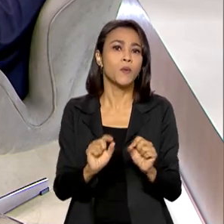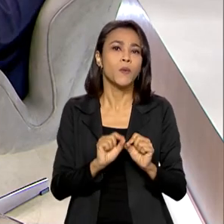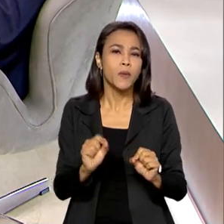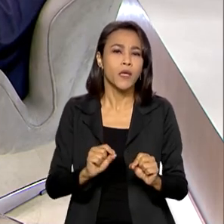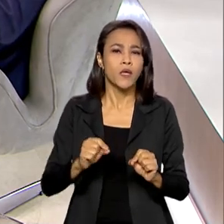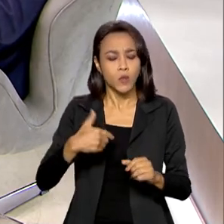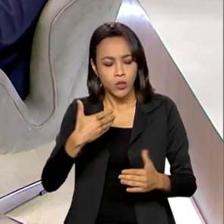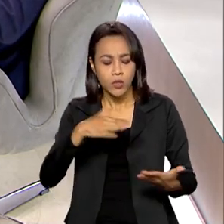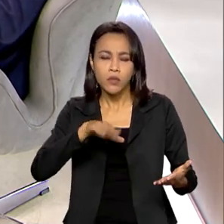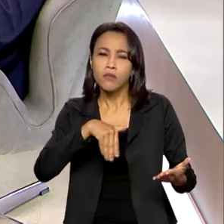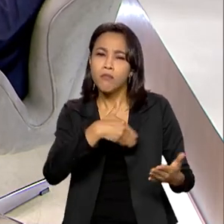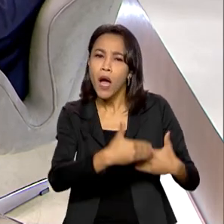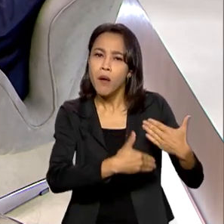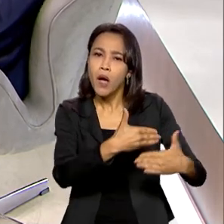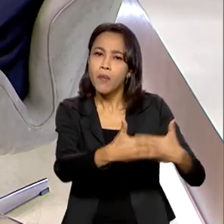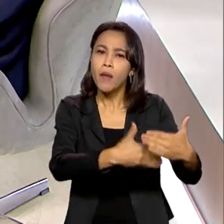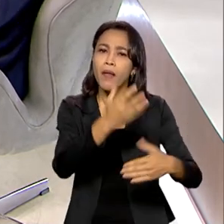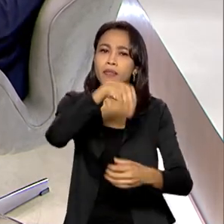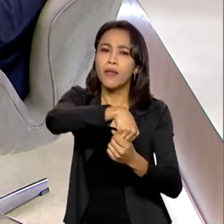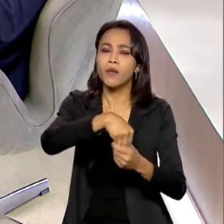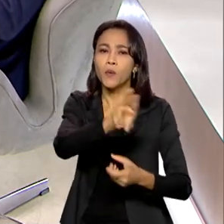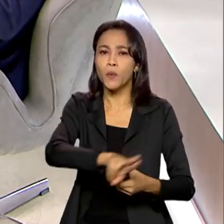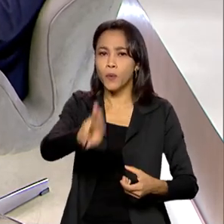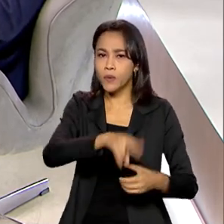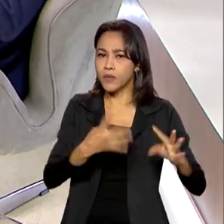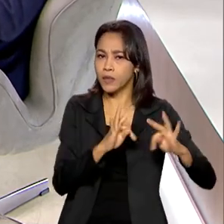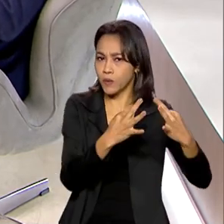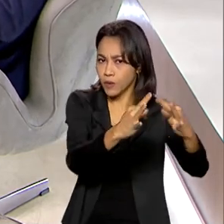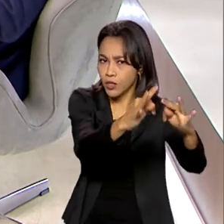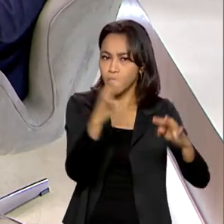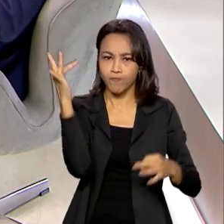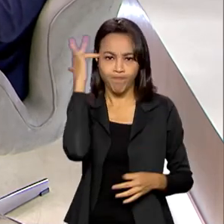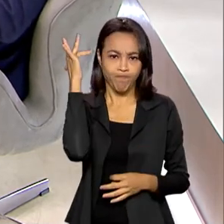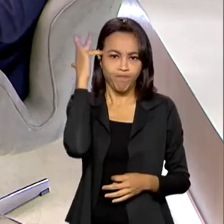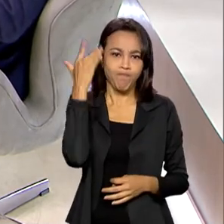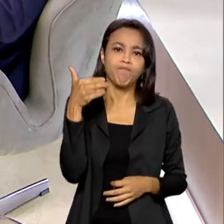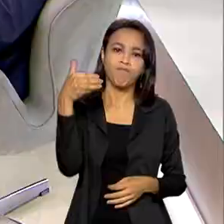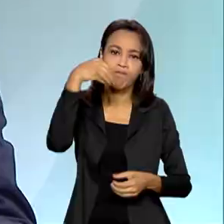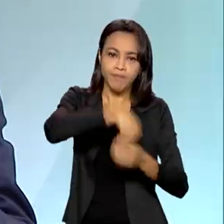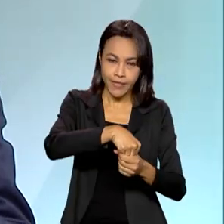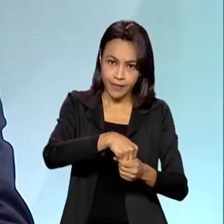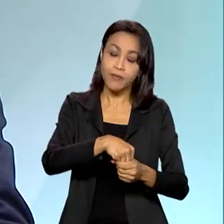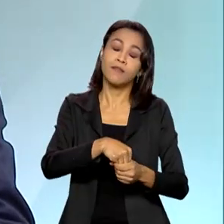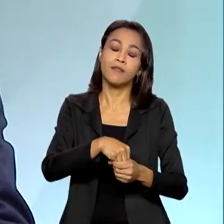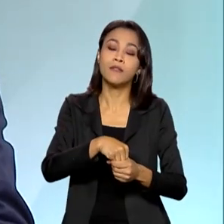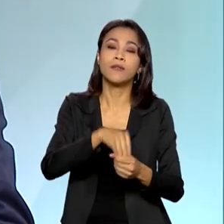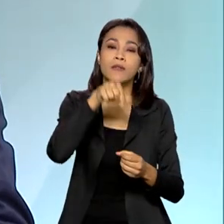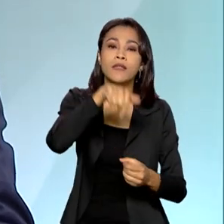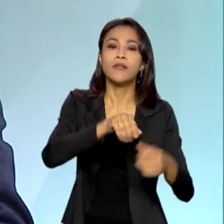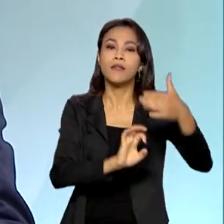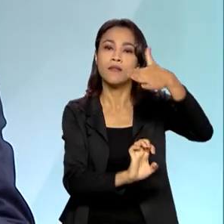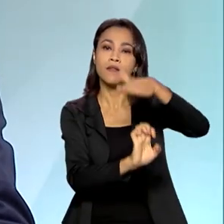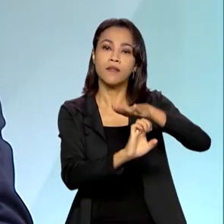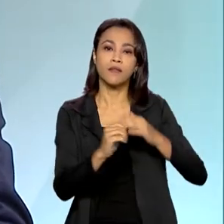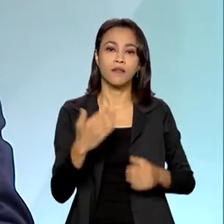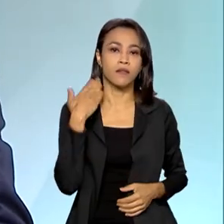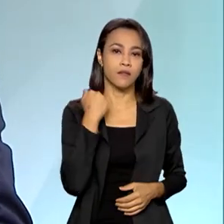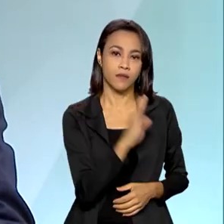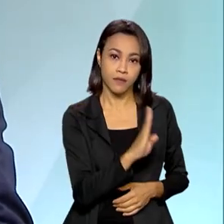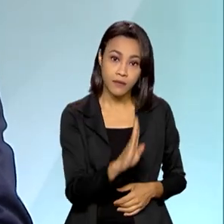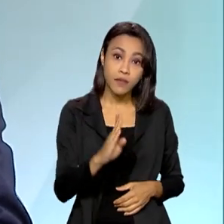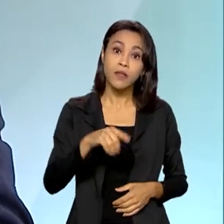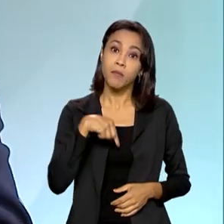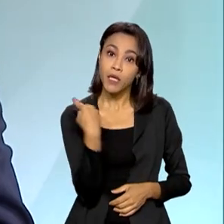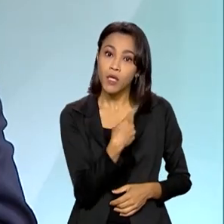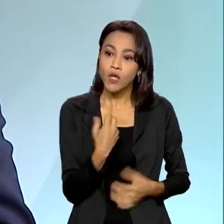de processo, nós estamos falando de melhoria de todo o arcabouço tecnológico da empresa para que a possa prestar